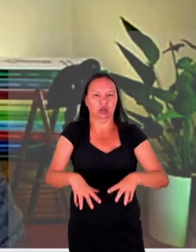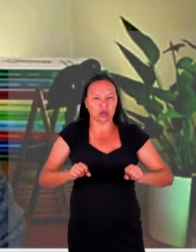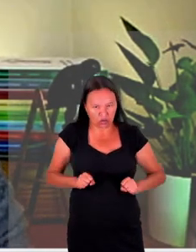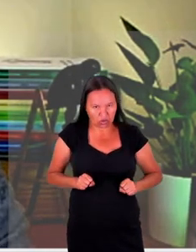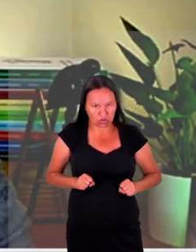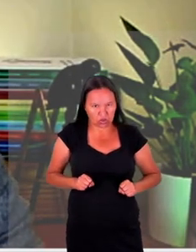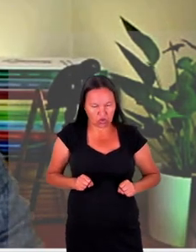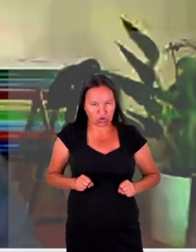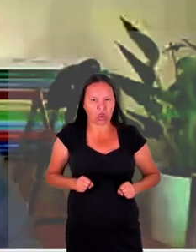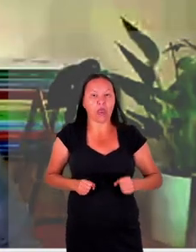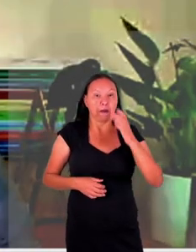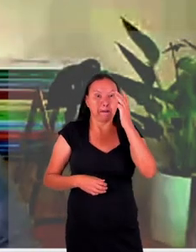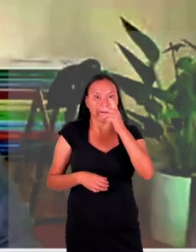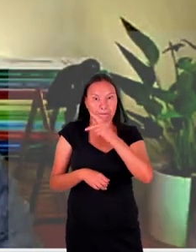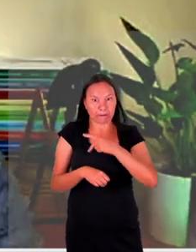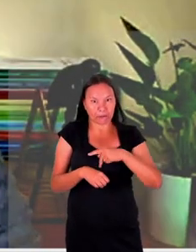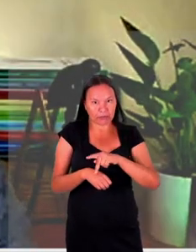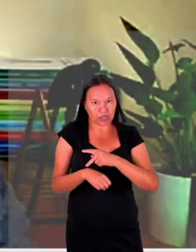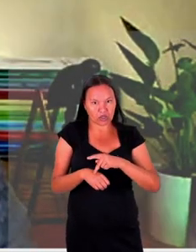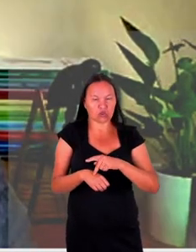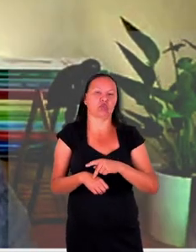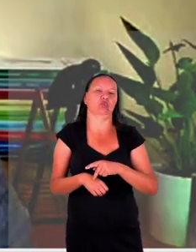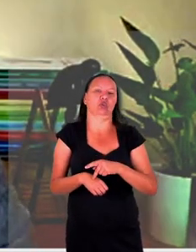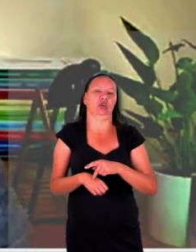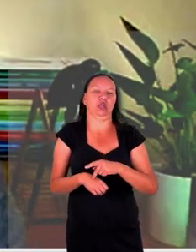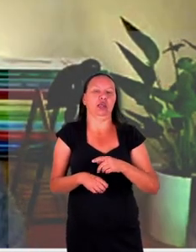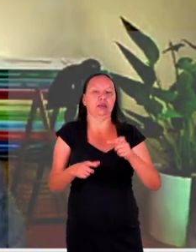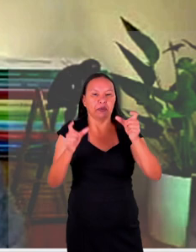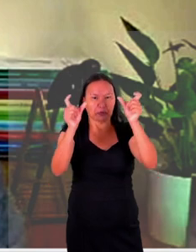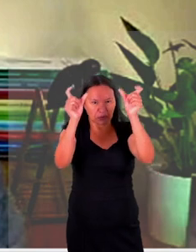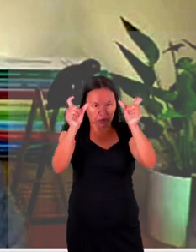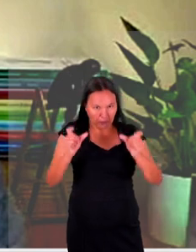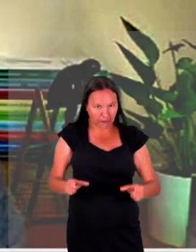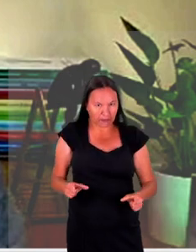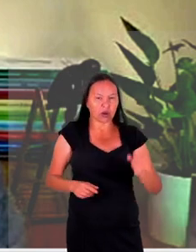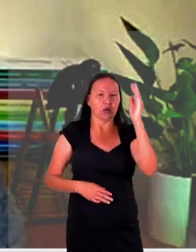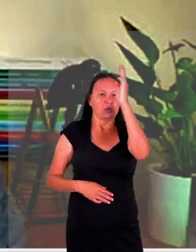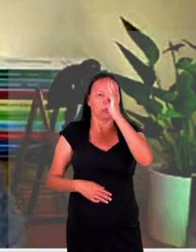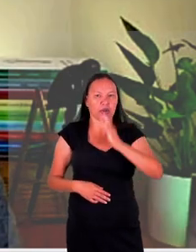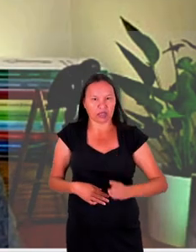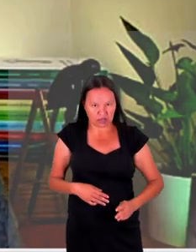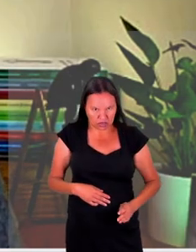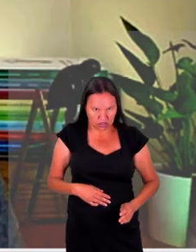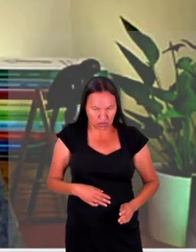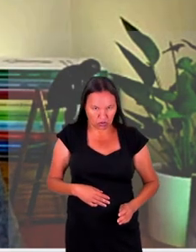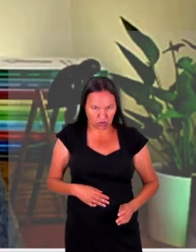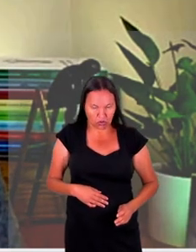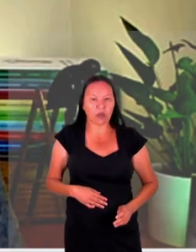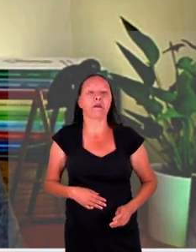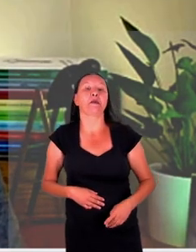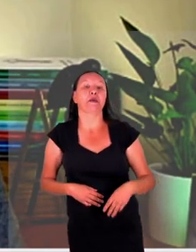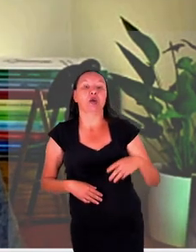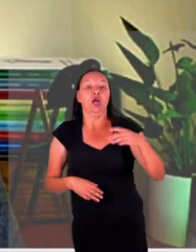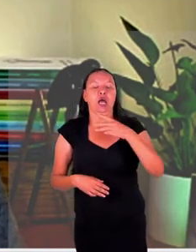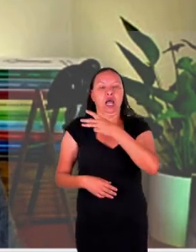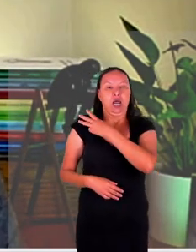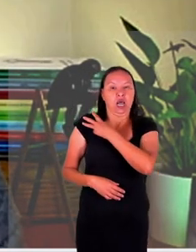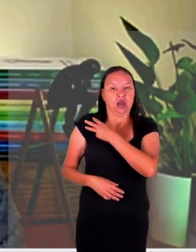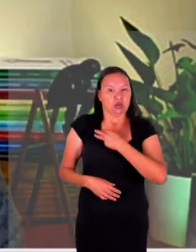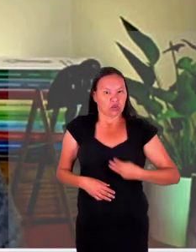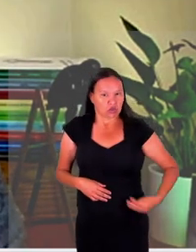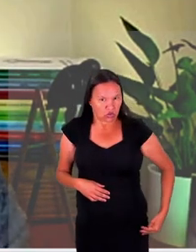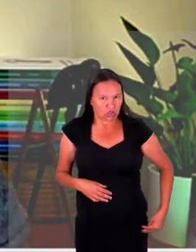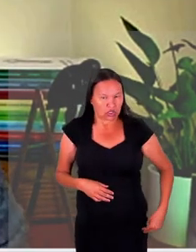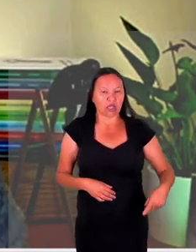envolto no crime de guerra no conflito no território ucraniano as autoridades brasileiras são jurisdição